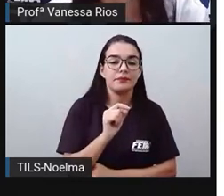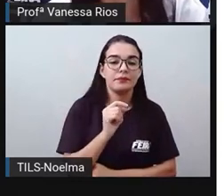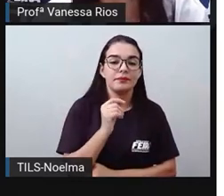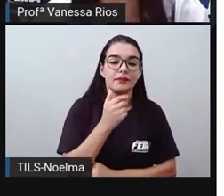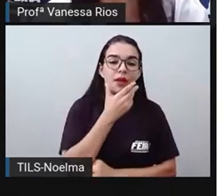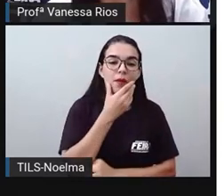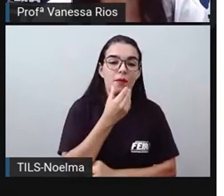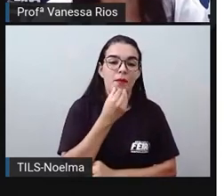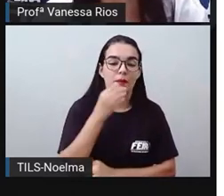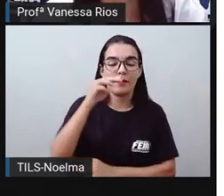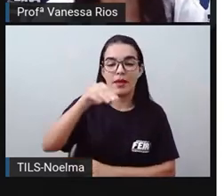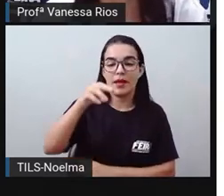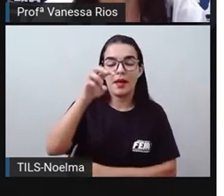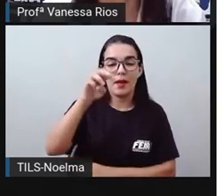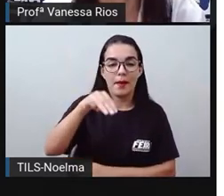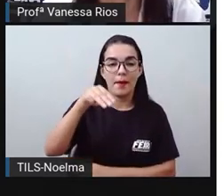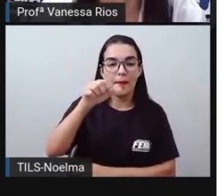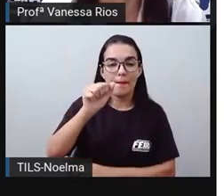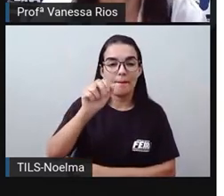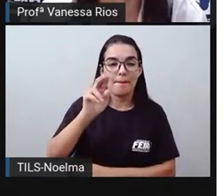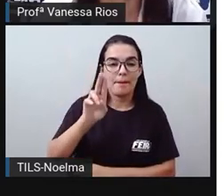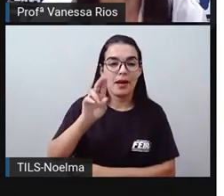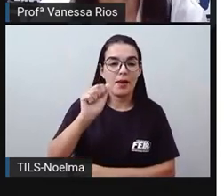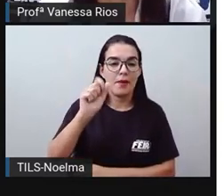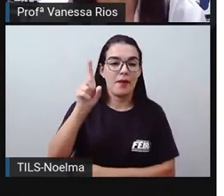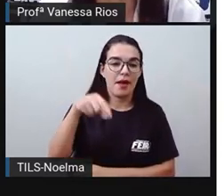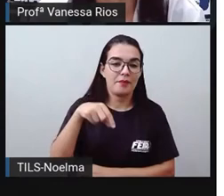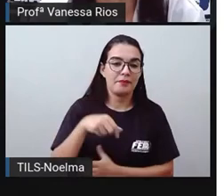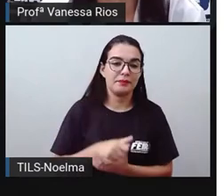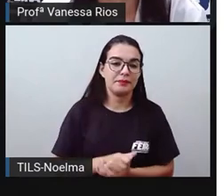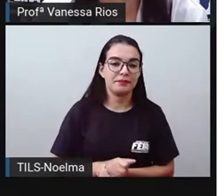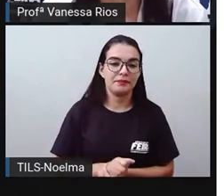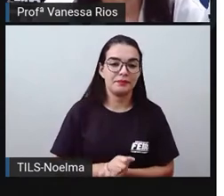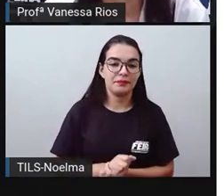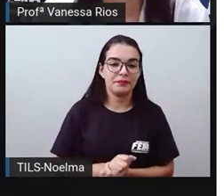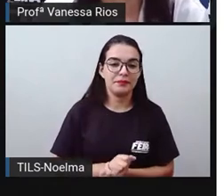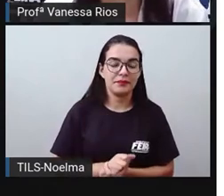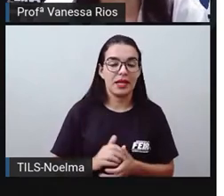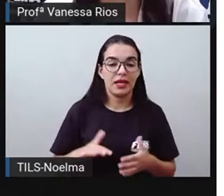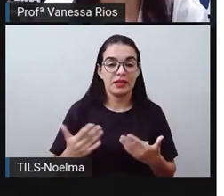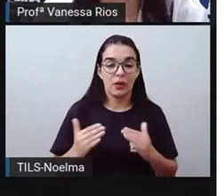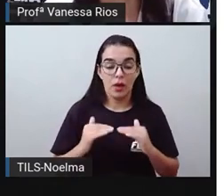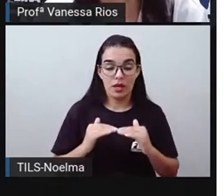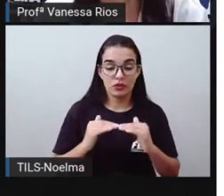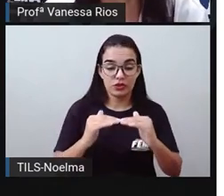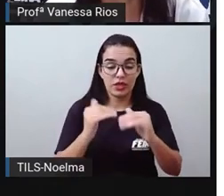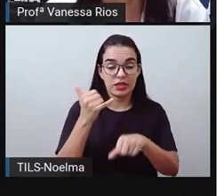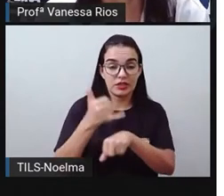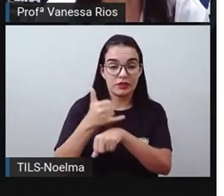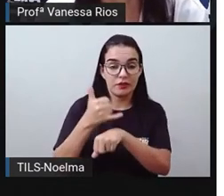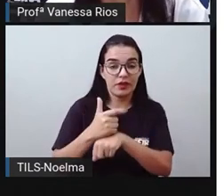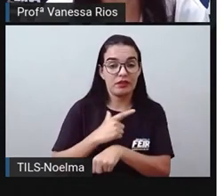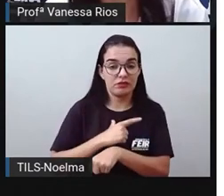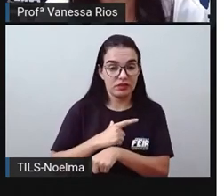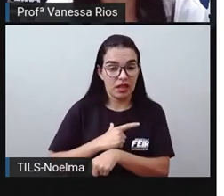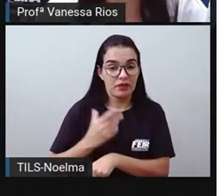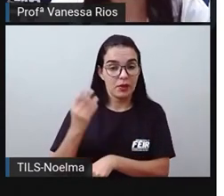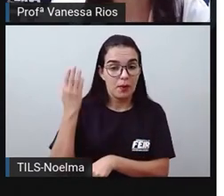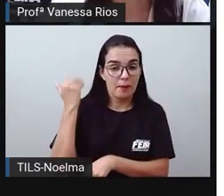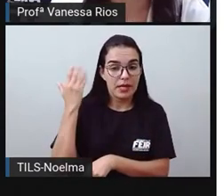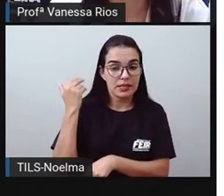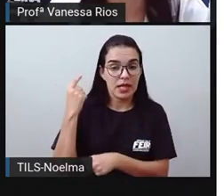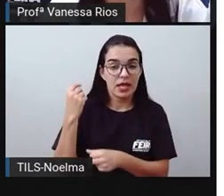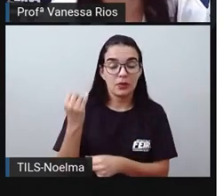que é o empresário evangelista de Souza, Barão de Mauá. E essa estrada de ferro teve grande importância, porque